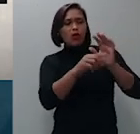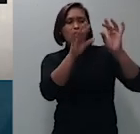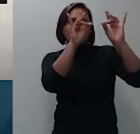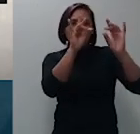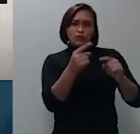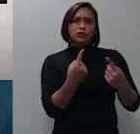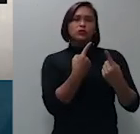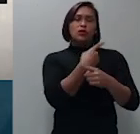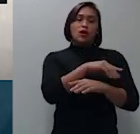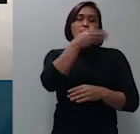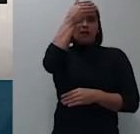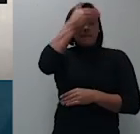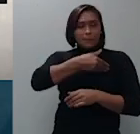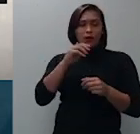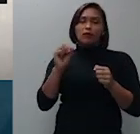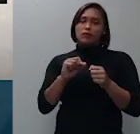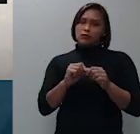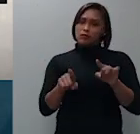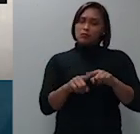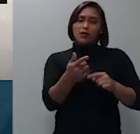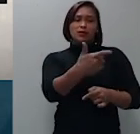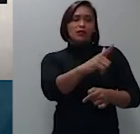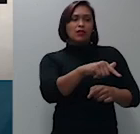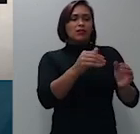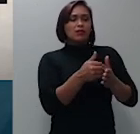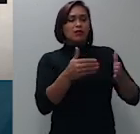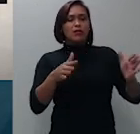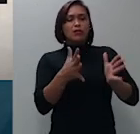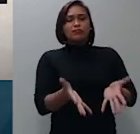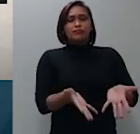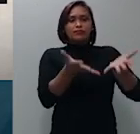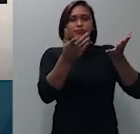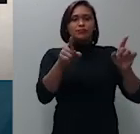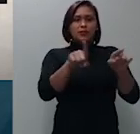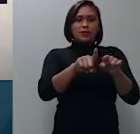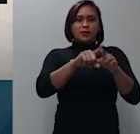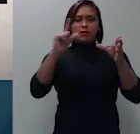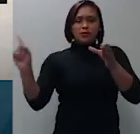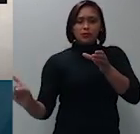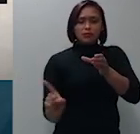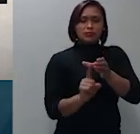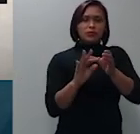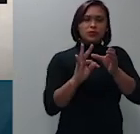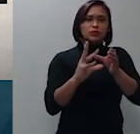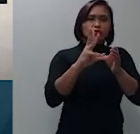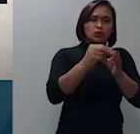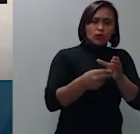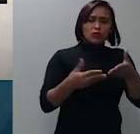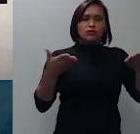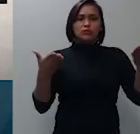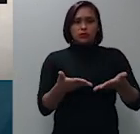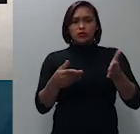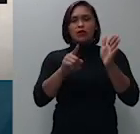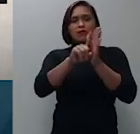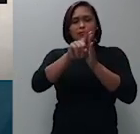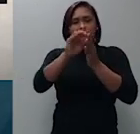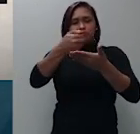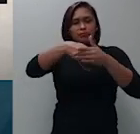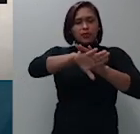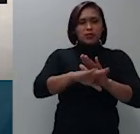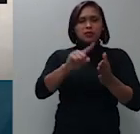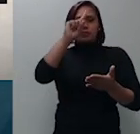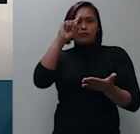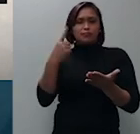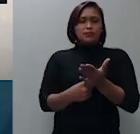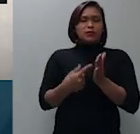mas não teria esse amplo alcance para também abarcar as questões afeitas à prescrição ou indeferimento de intervenção de